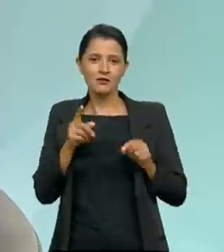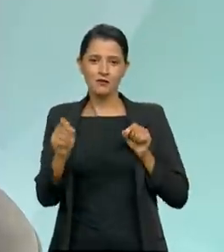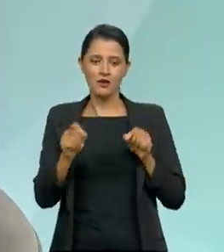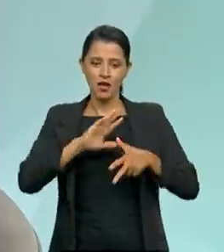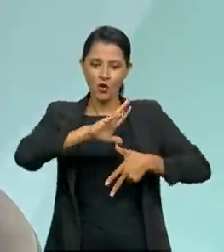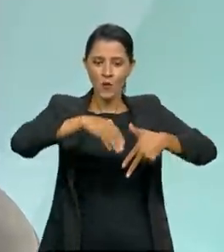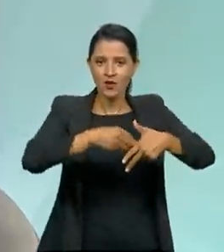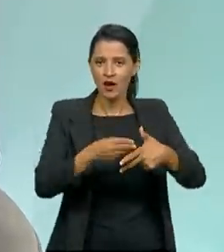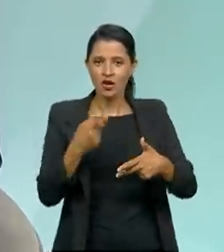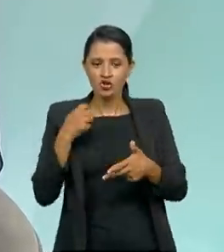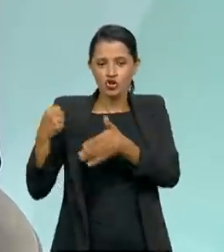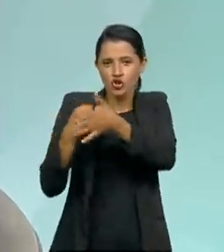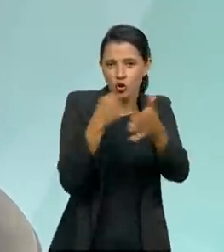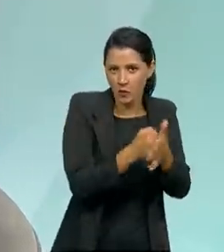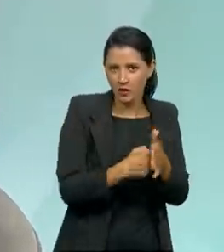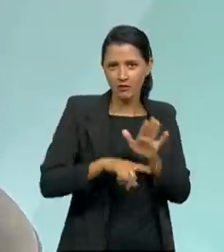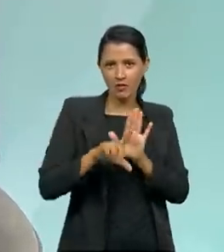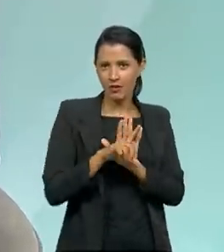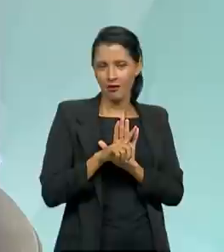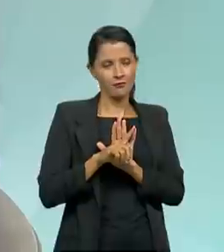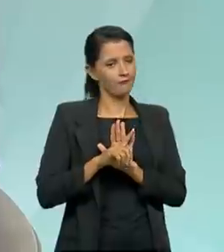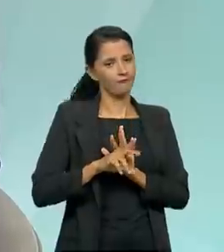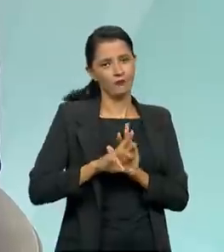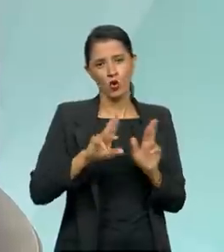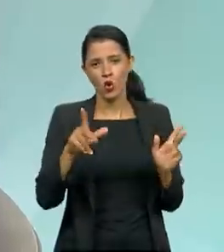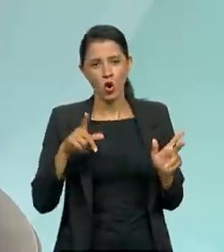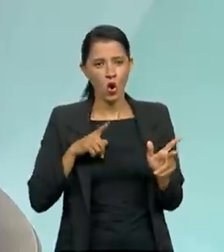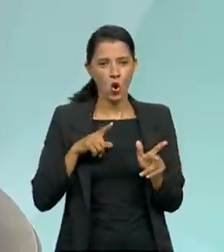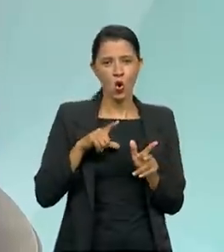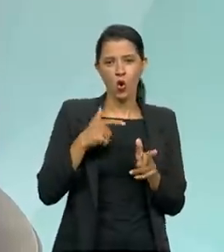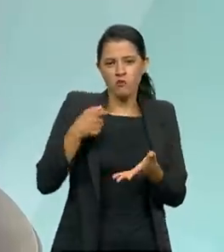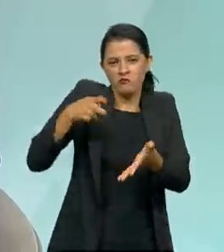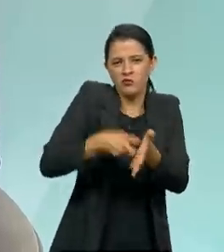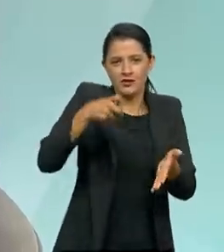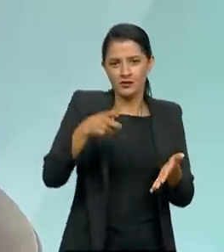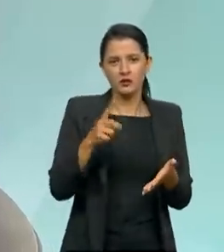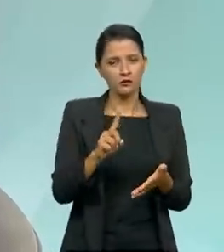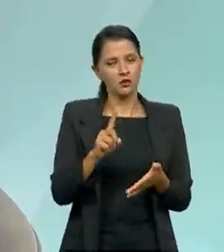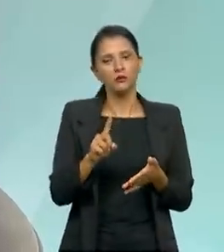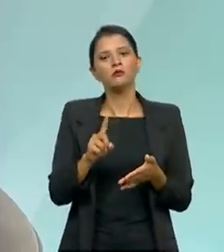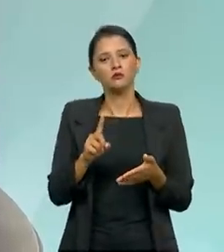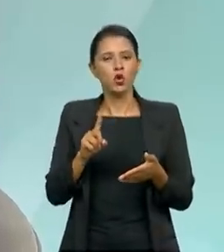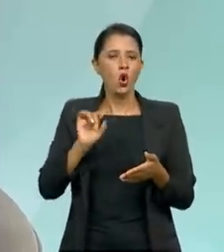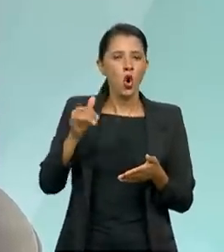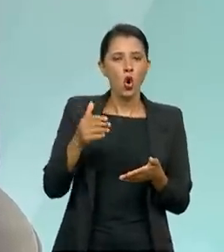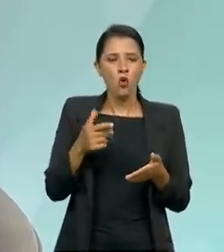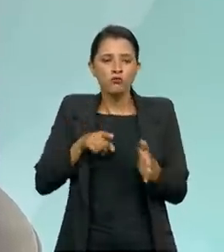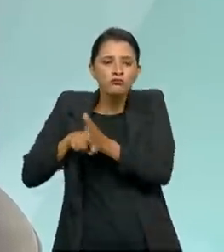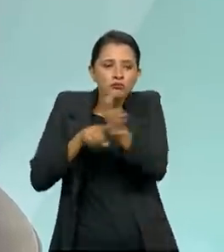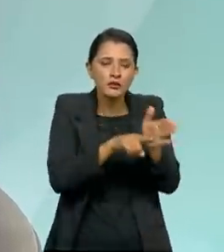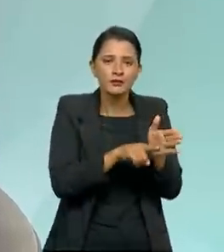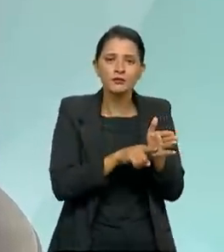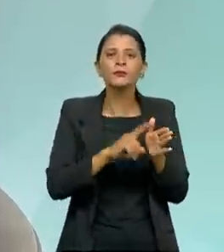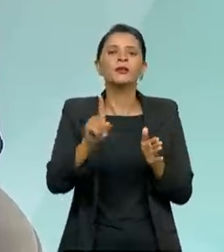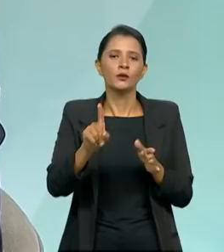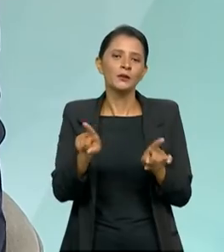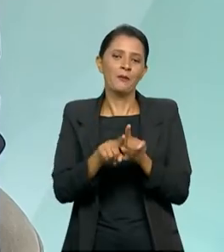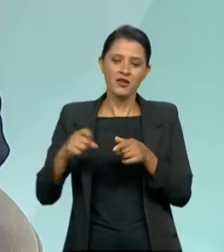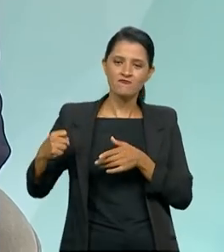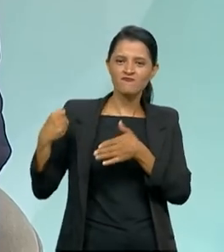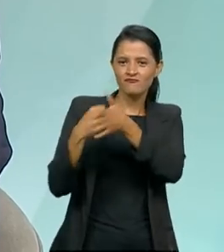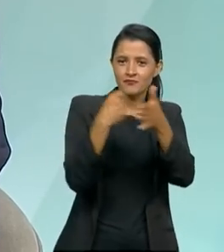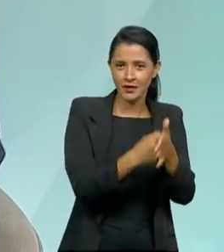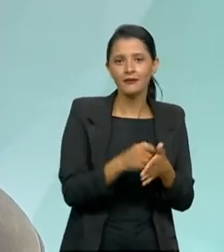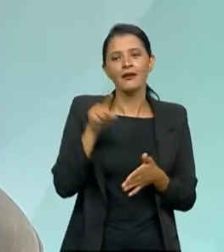corrupção não se combate somente com leis ou com sanções pesadas, não. Ou com investigações, não. Ela se combate. Isso